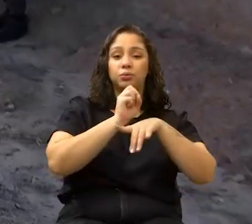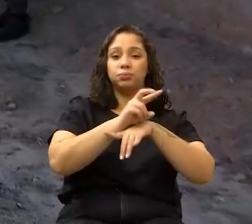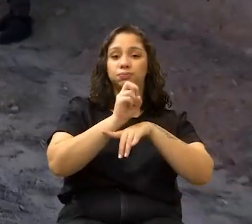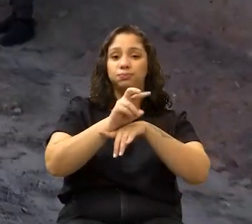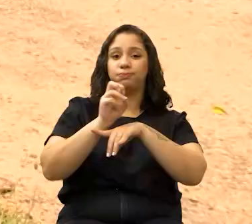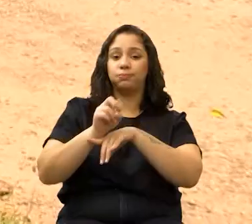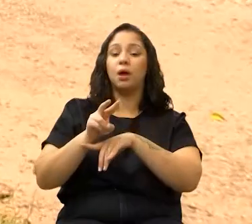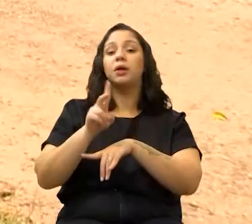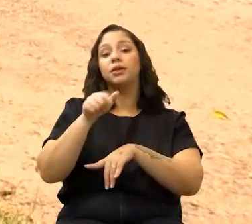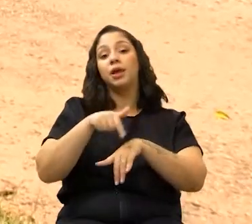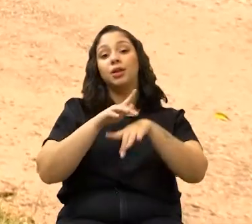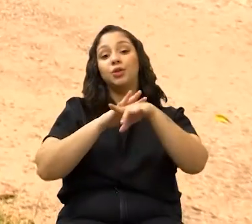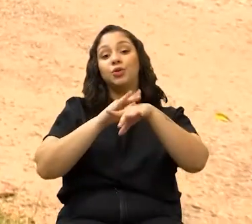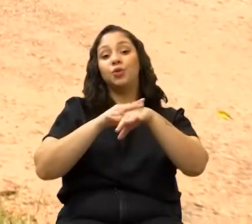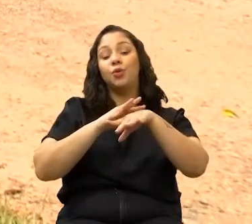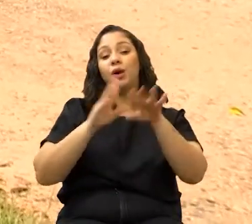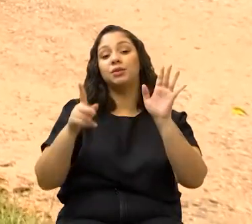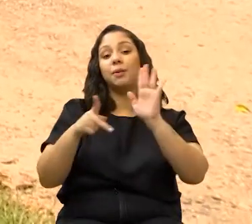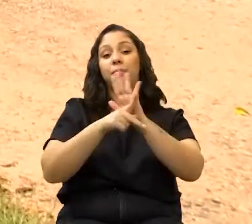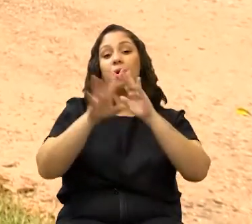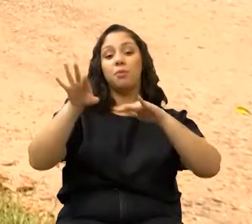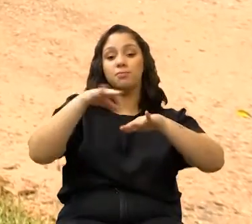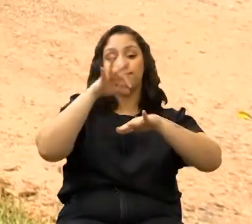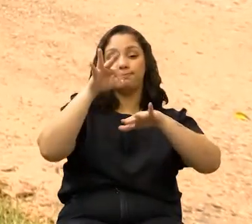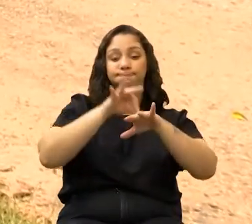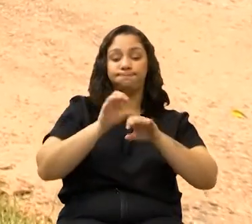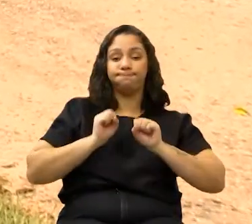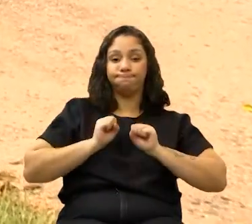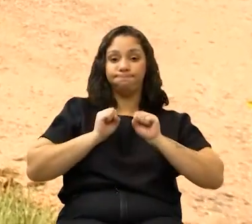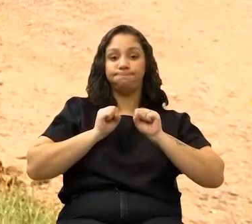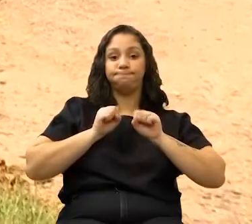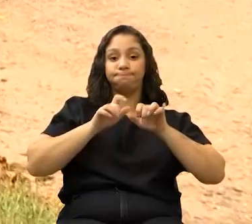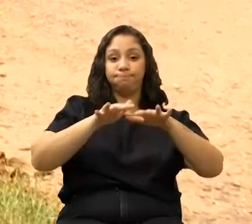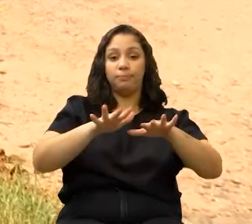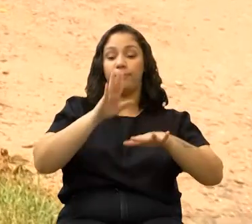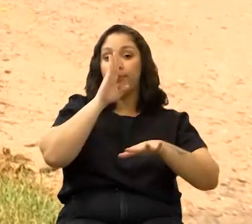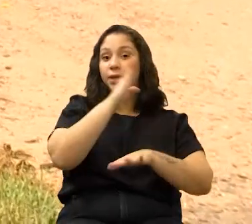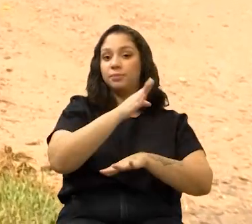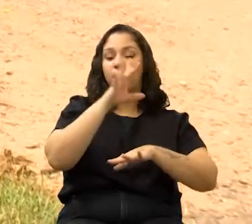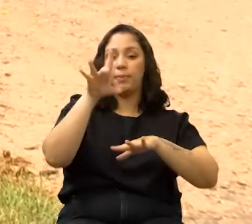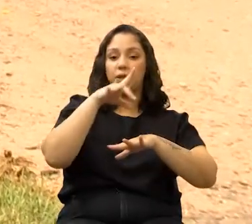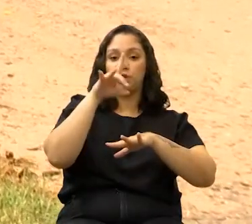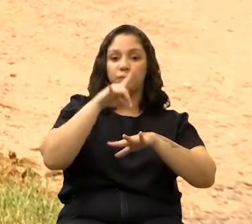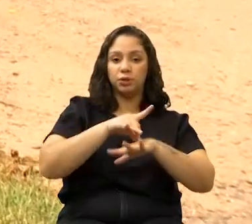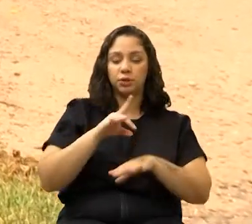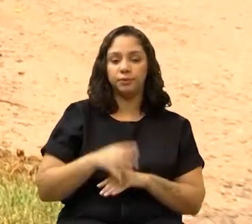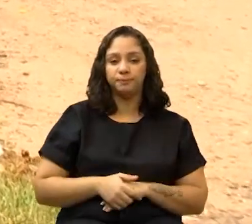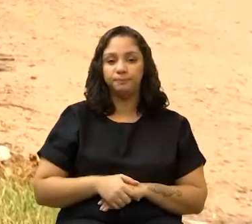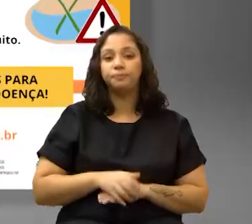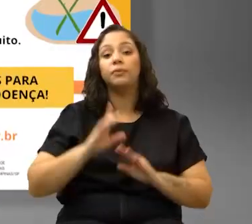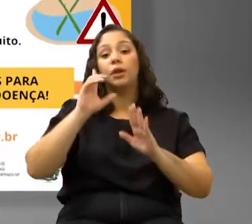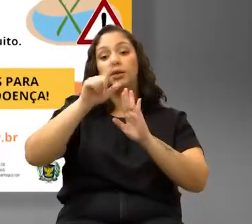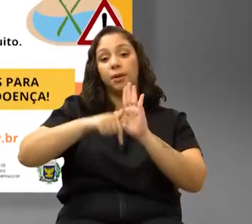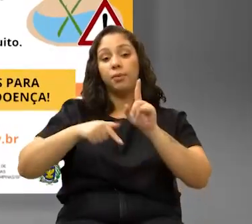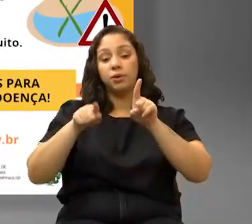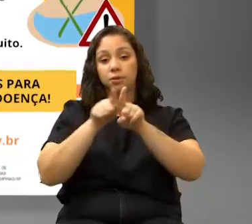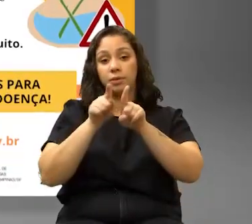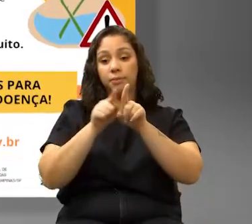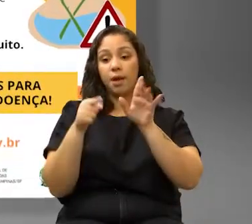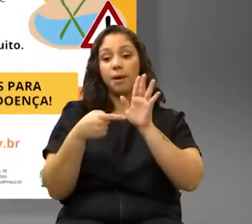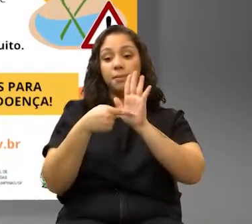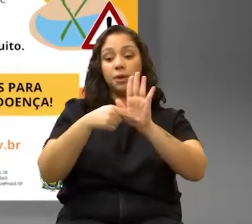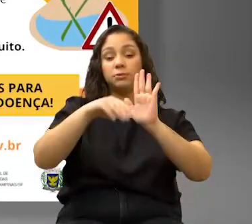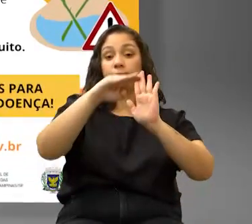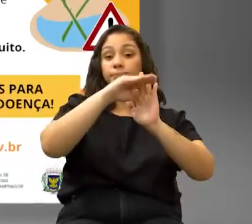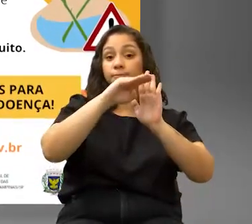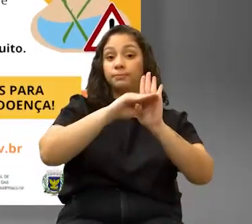arboviroses, nome dado a doenças causadas por vírus transmitidos, principalmente por mosquitos. Também deverá ser